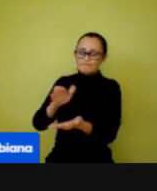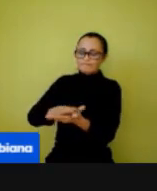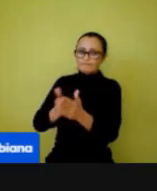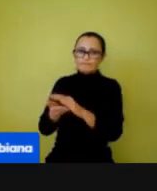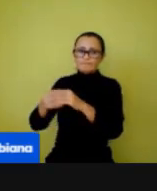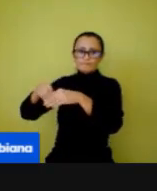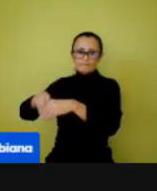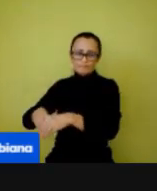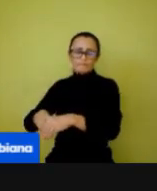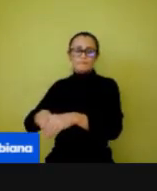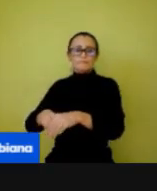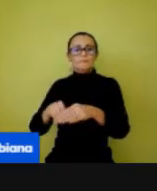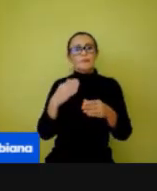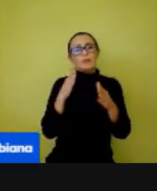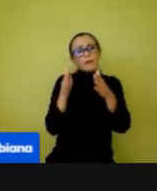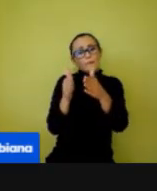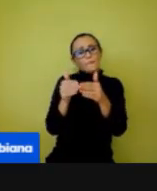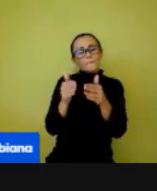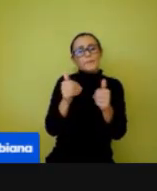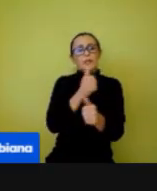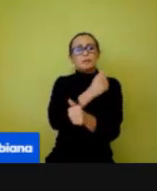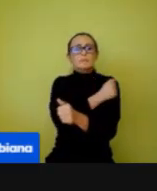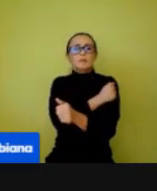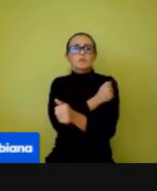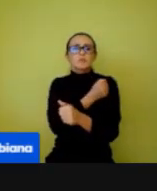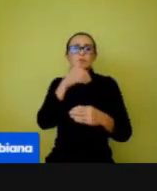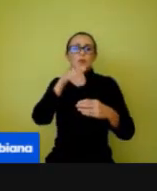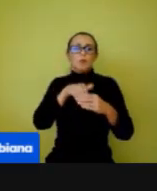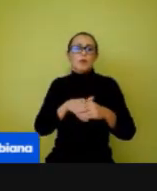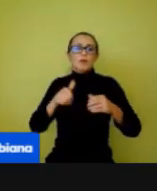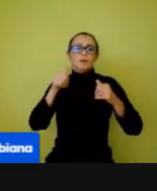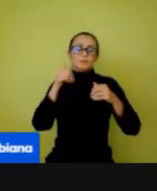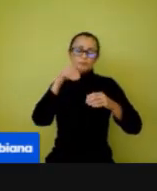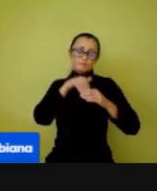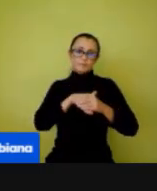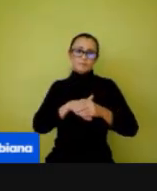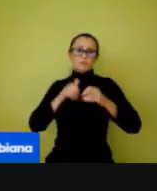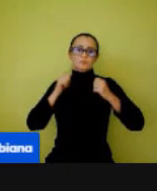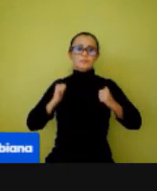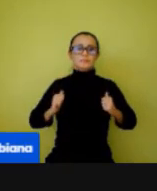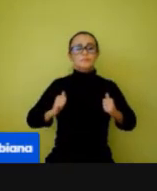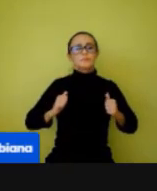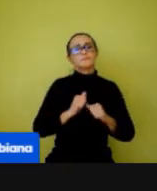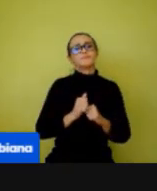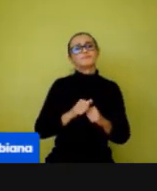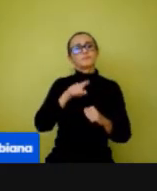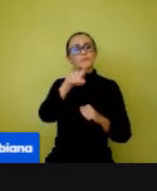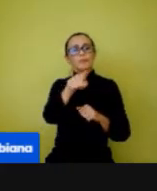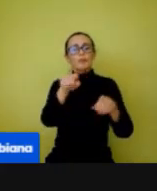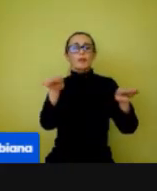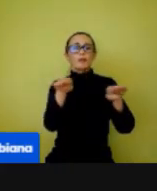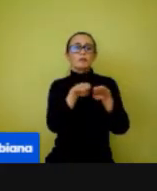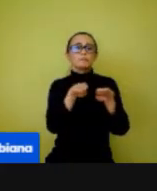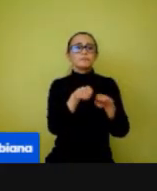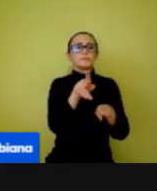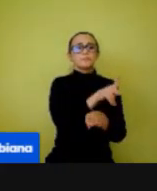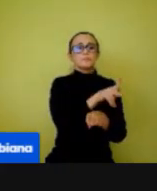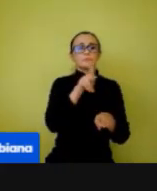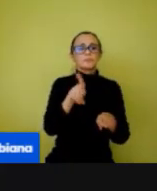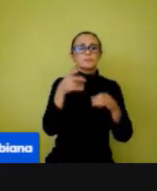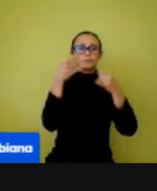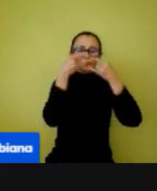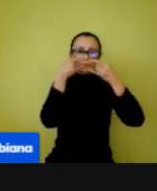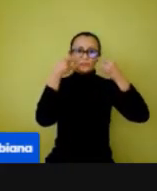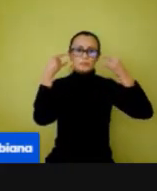pede para o aluno colocar dentro da mochila. A mesma coisa você, professor. Pega a sua máscara, dobra, coloca no